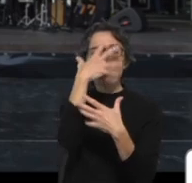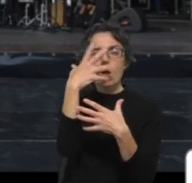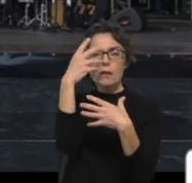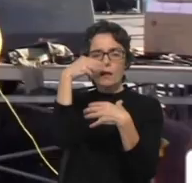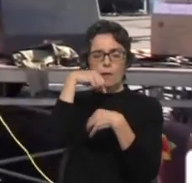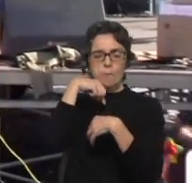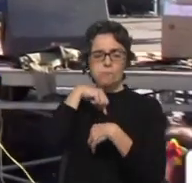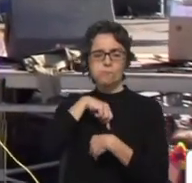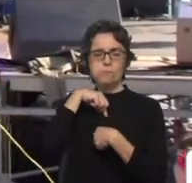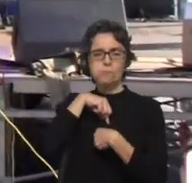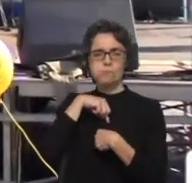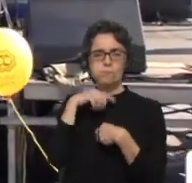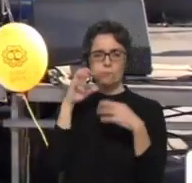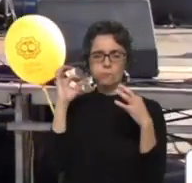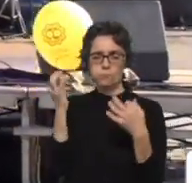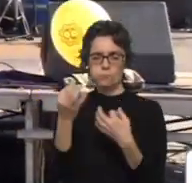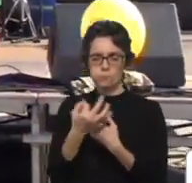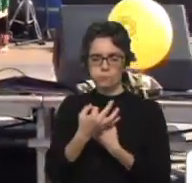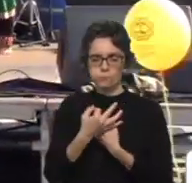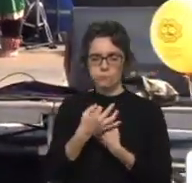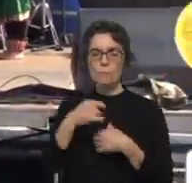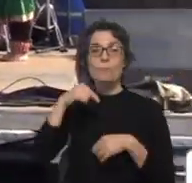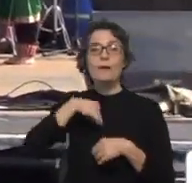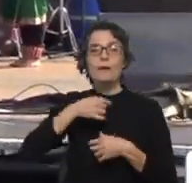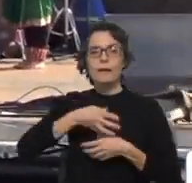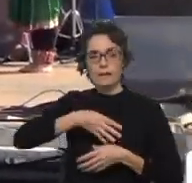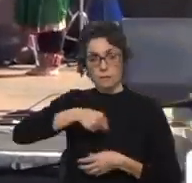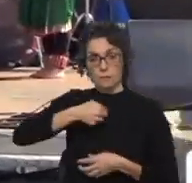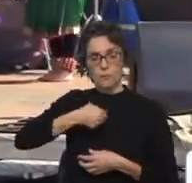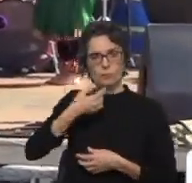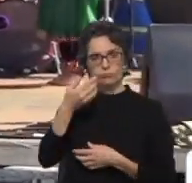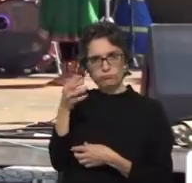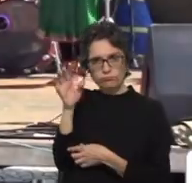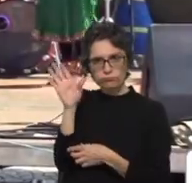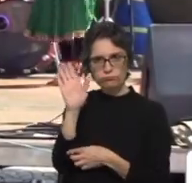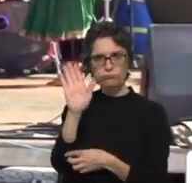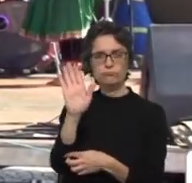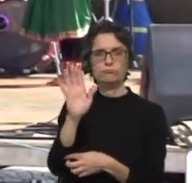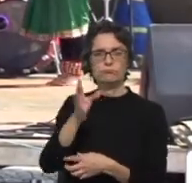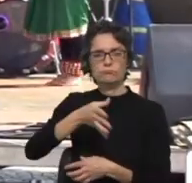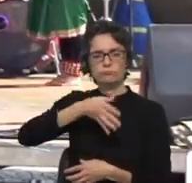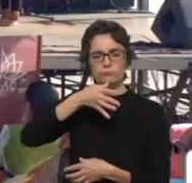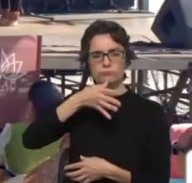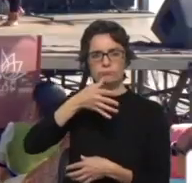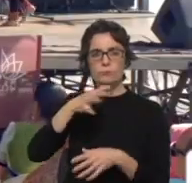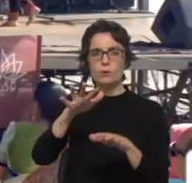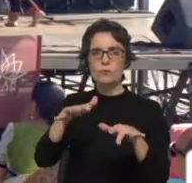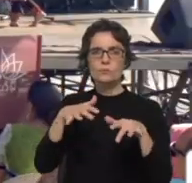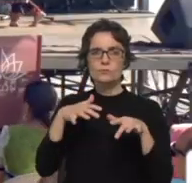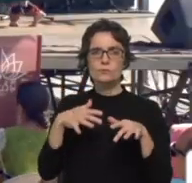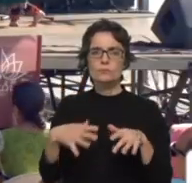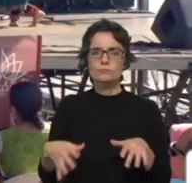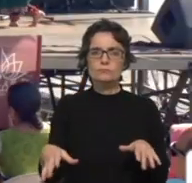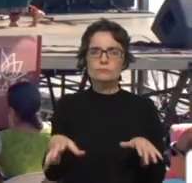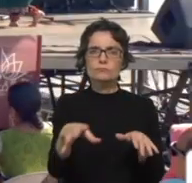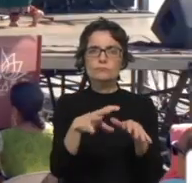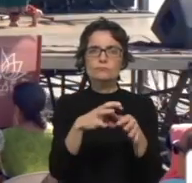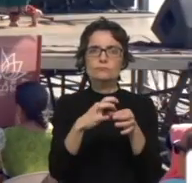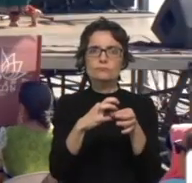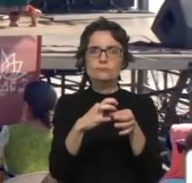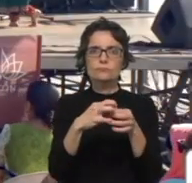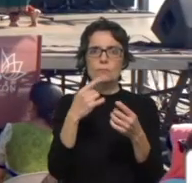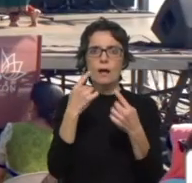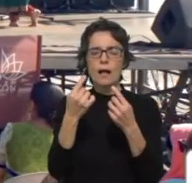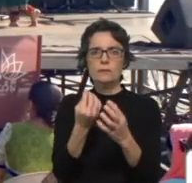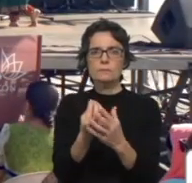estado de consciência meditativo, para poder ser um mensageiro adequado e despertar no público um sentimento de que assistiram